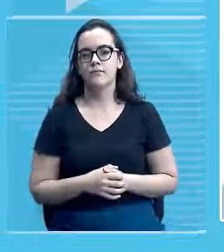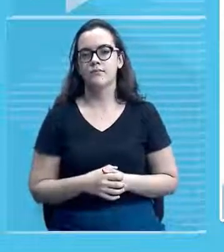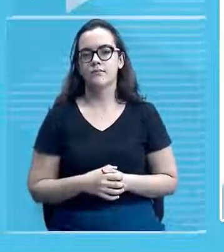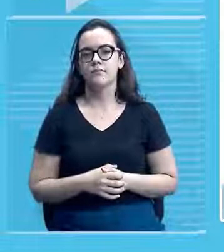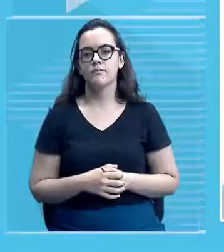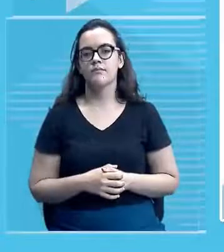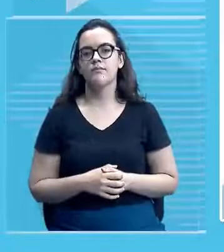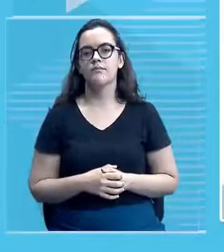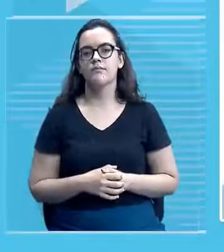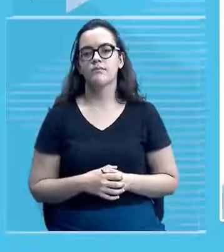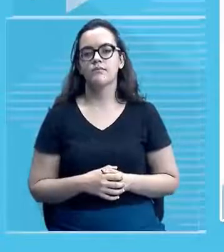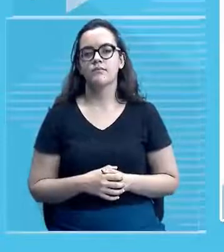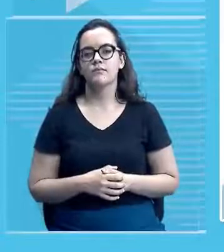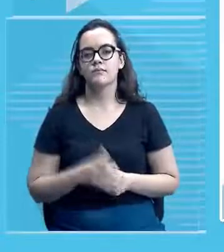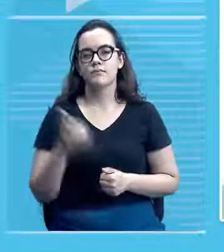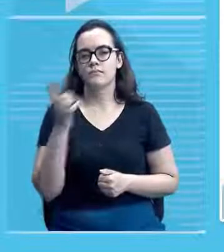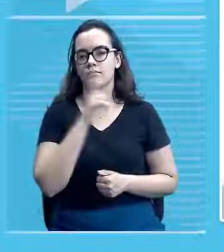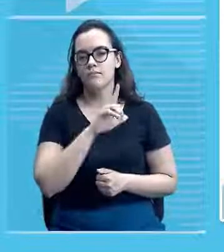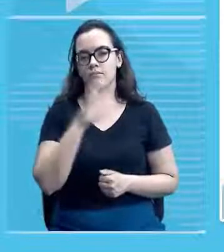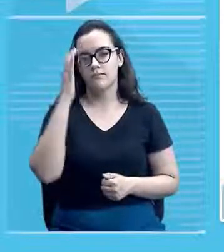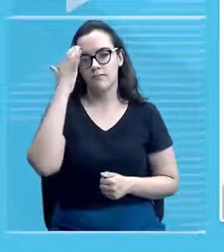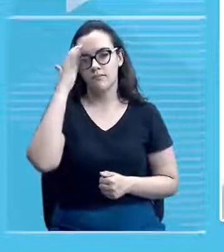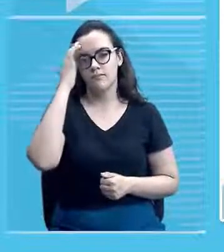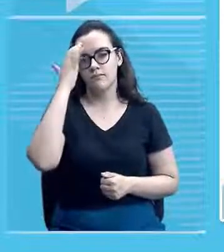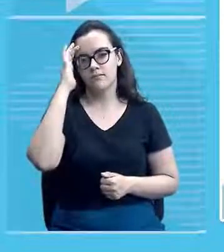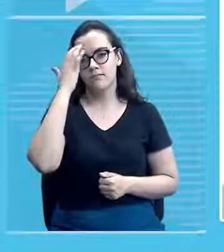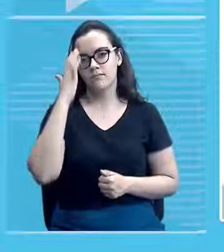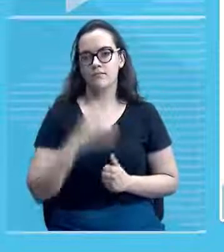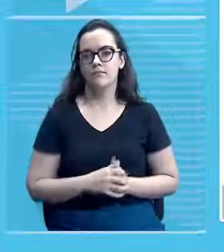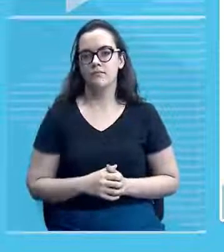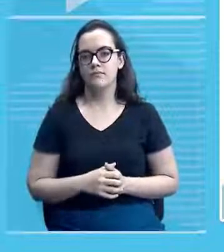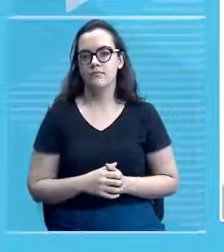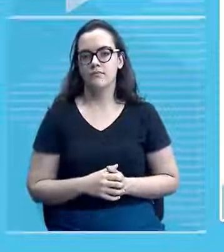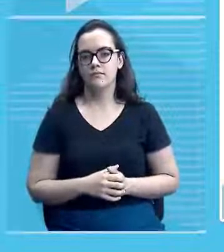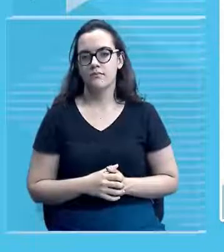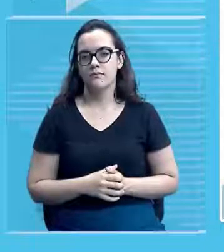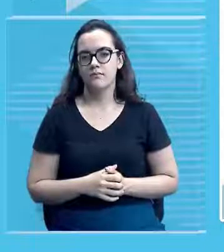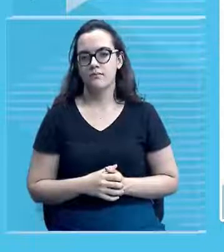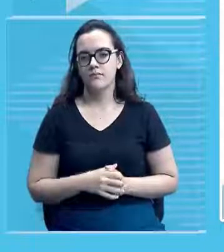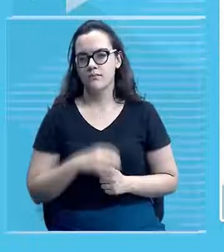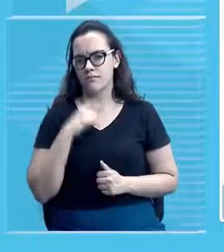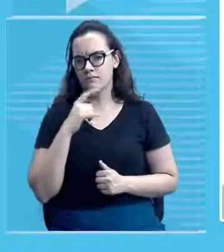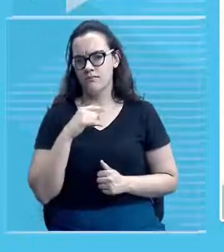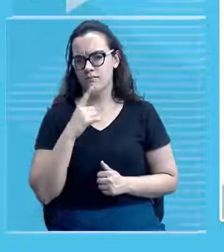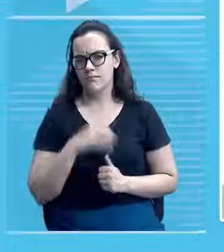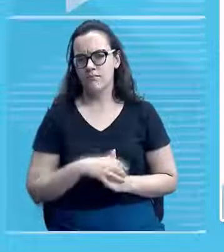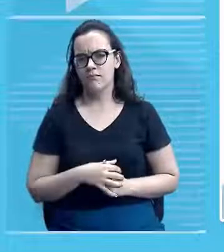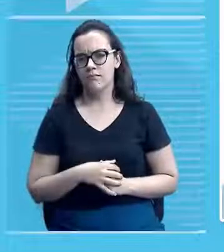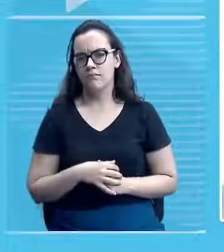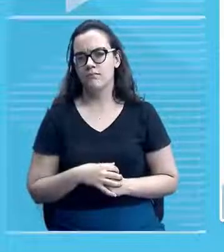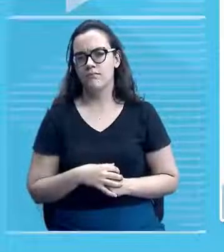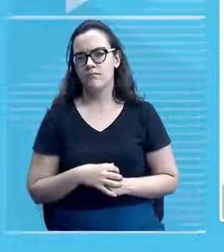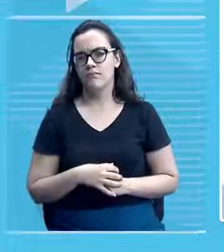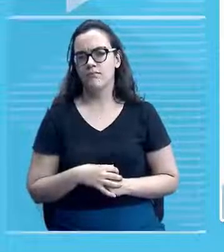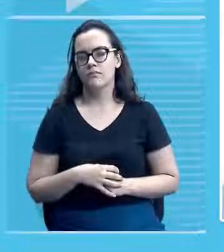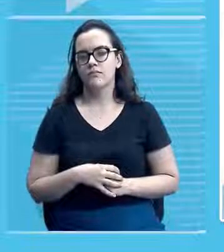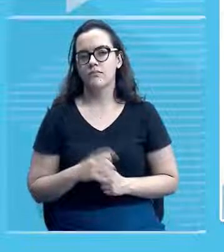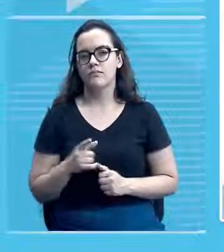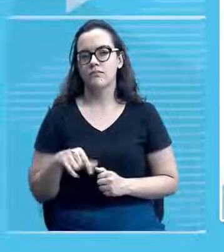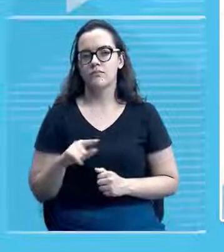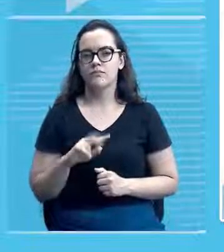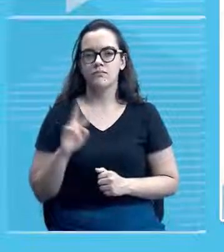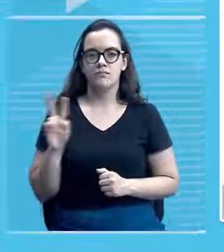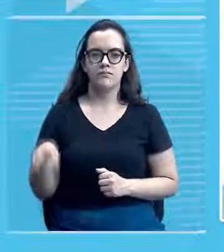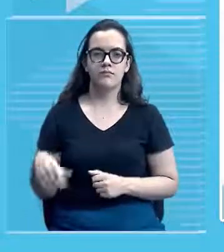o seu entendimento não fique comprometido. Tranquilo? Alguma dúvida? Galerinha aí de Alvorada do Gugué, a